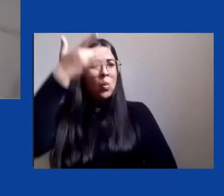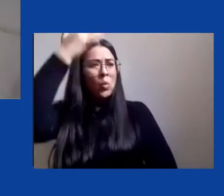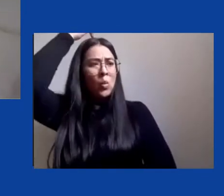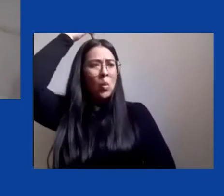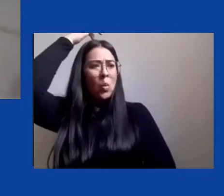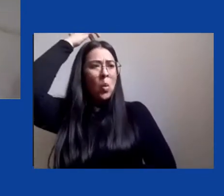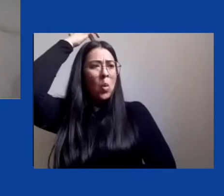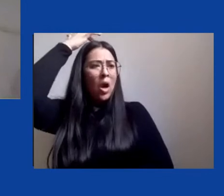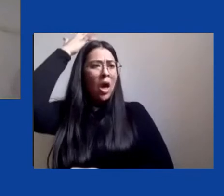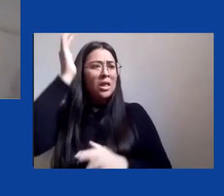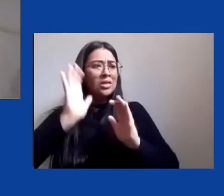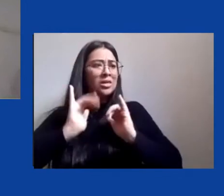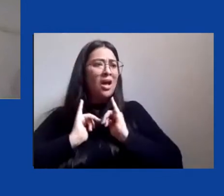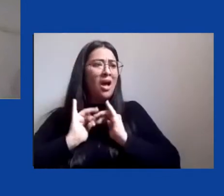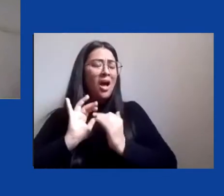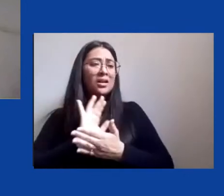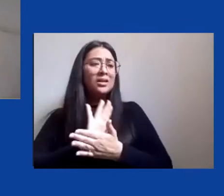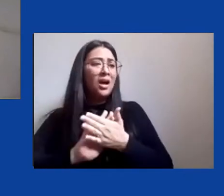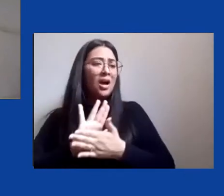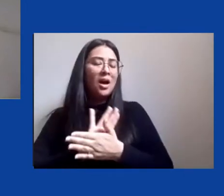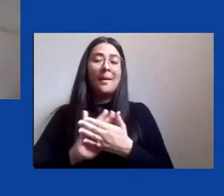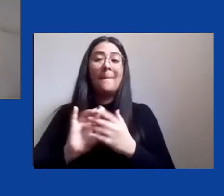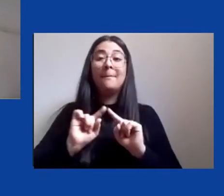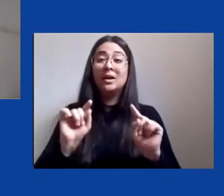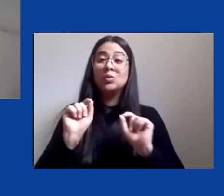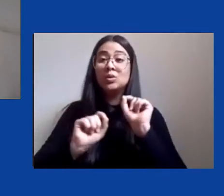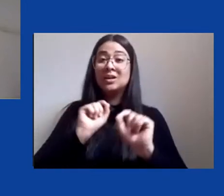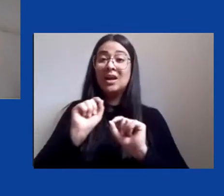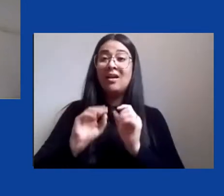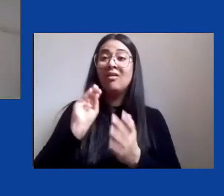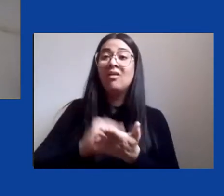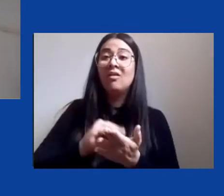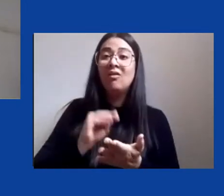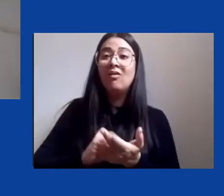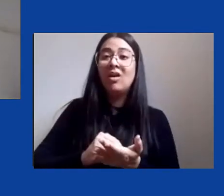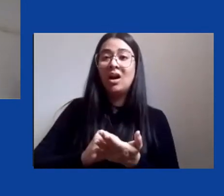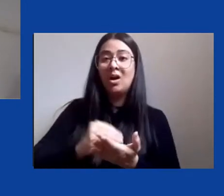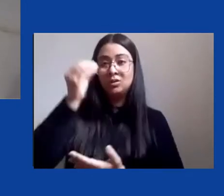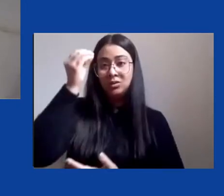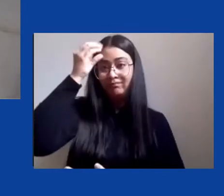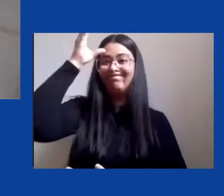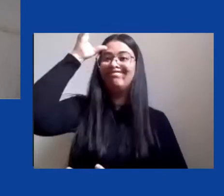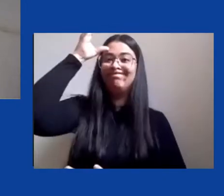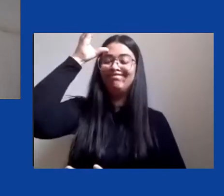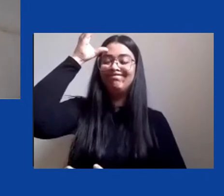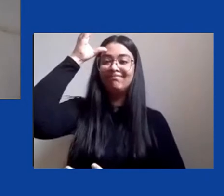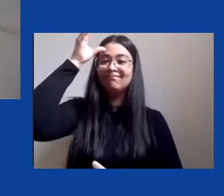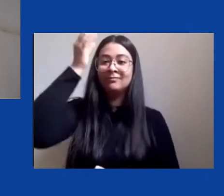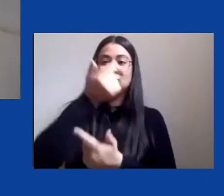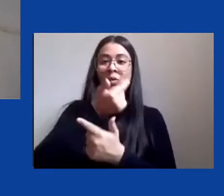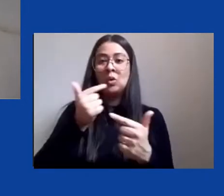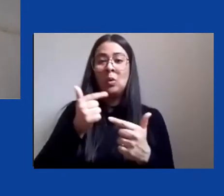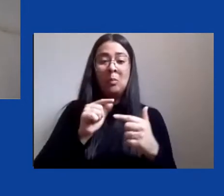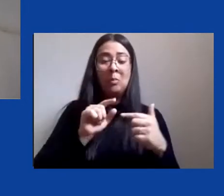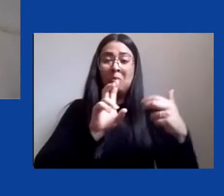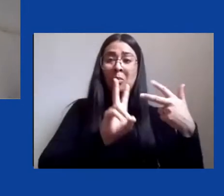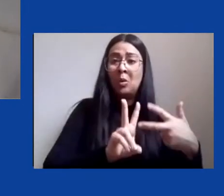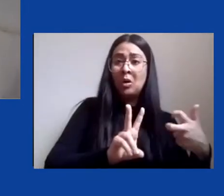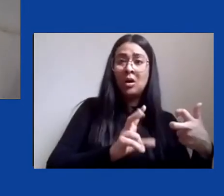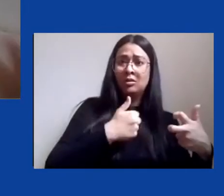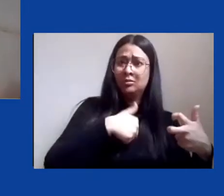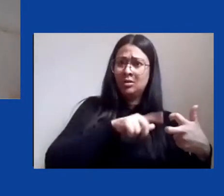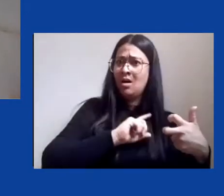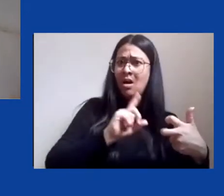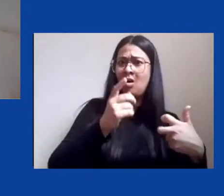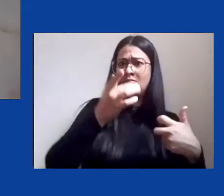por falta de conhecimento do próprio colonizador porque os povos indígenas não se viam como povos ingênuos visto que